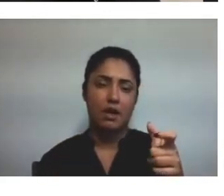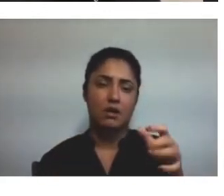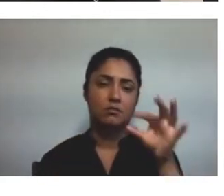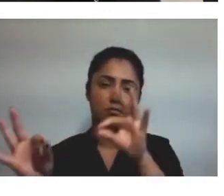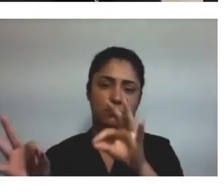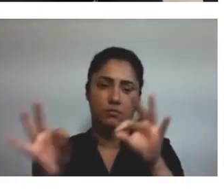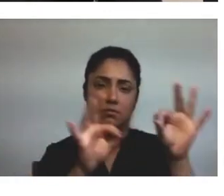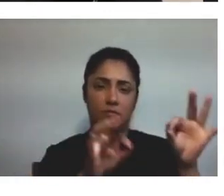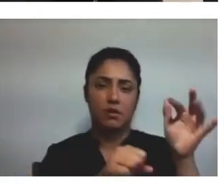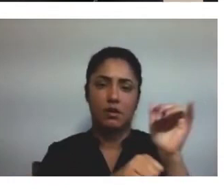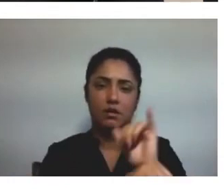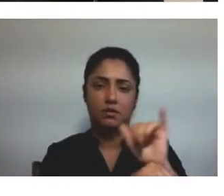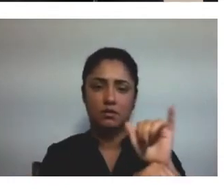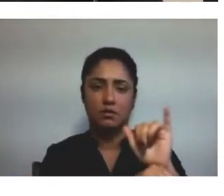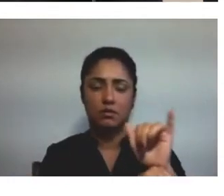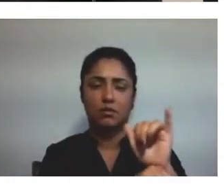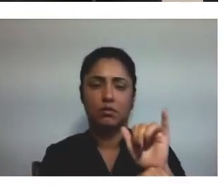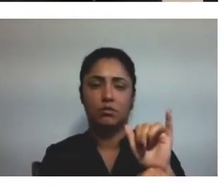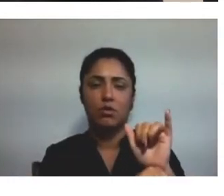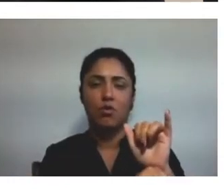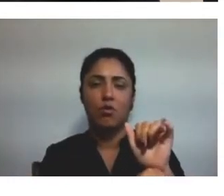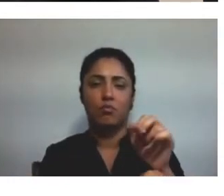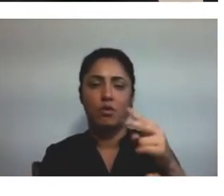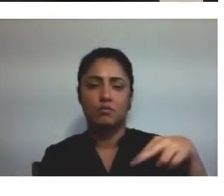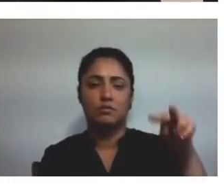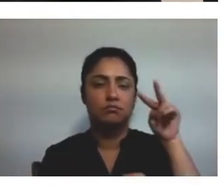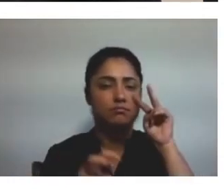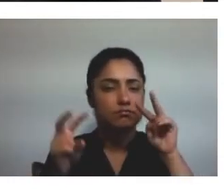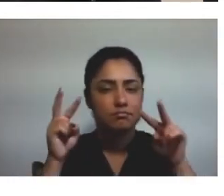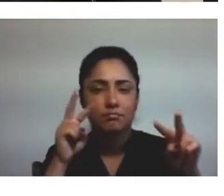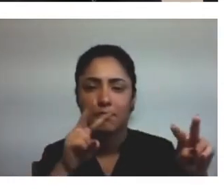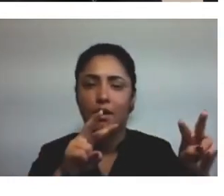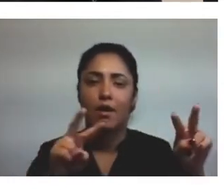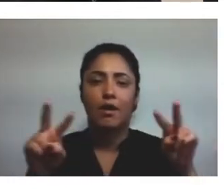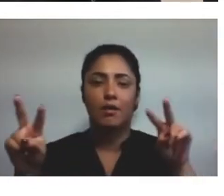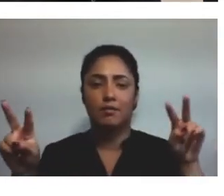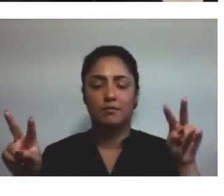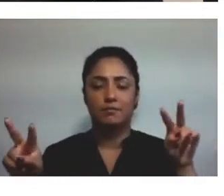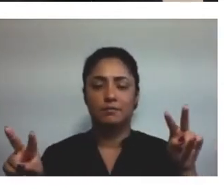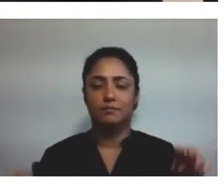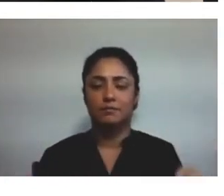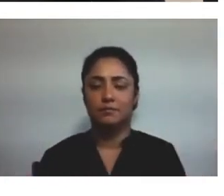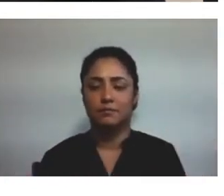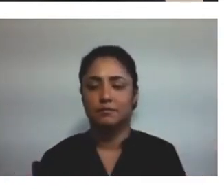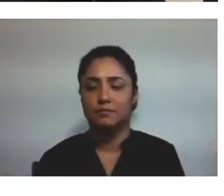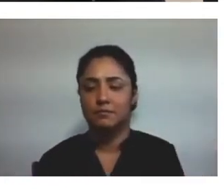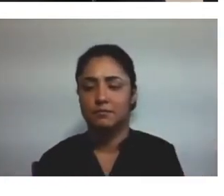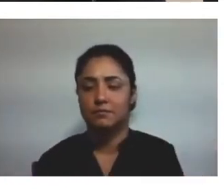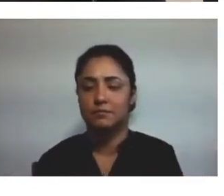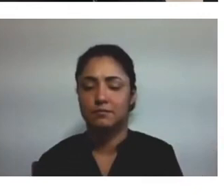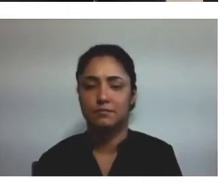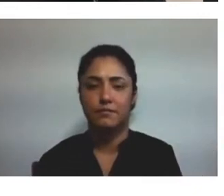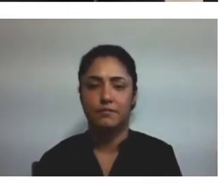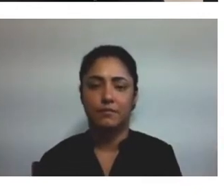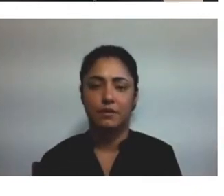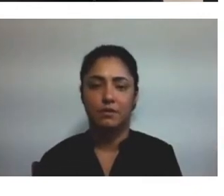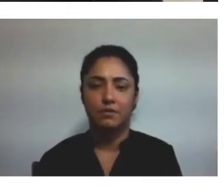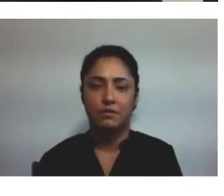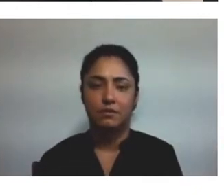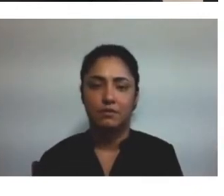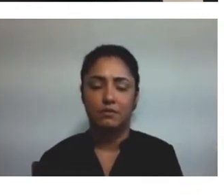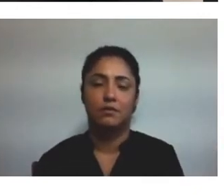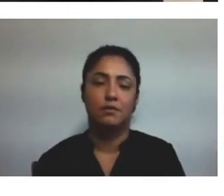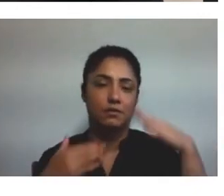YouTube com o Tour Virtual 360 para vocês conhecerem mais a nossa biblioteca. No mais, é isso. Muito